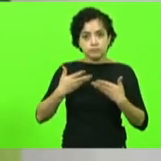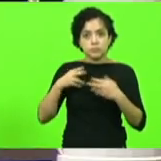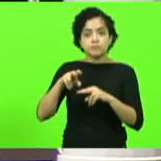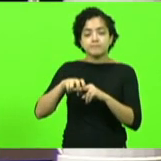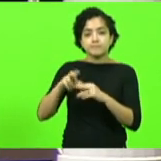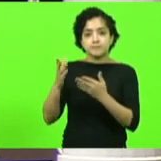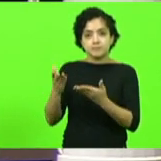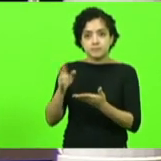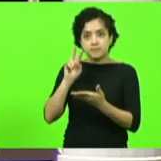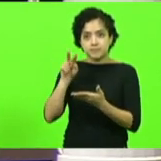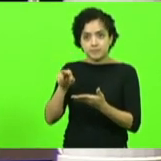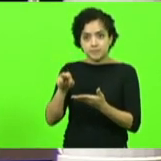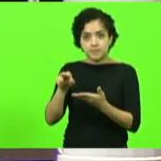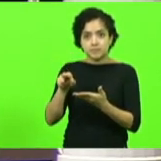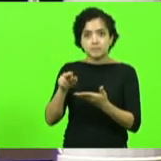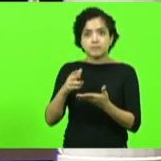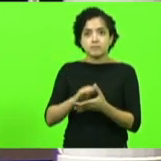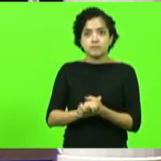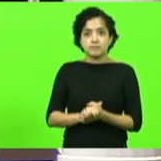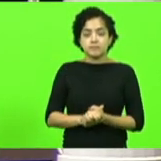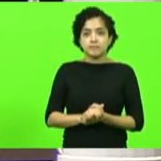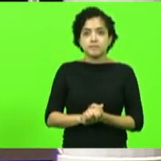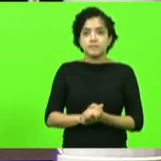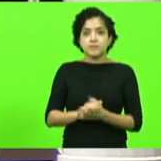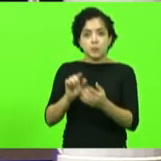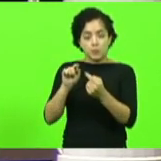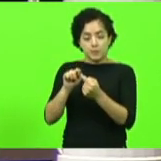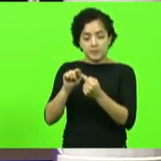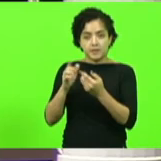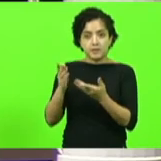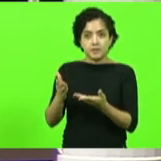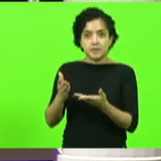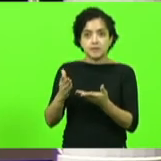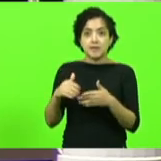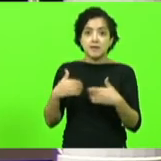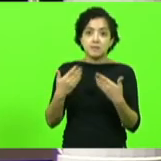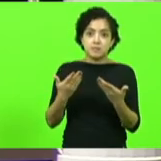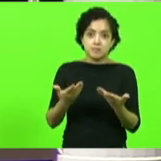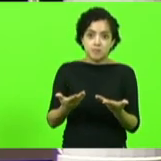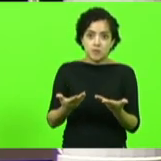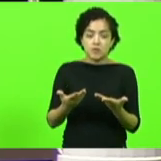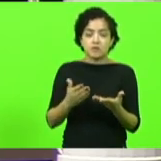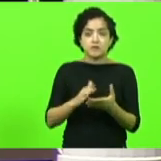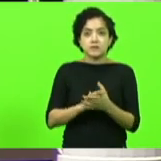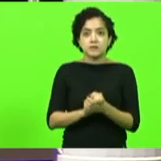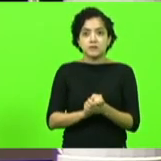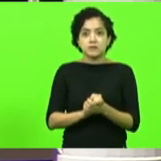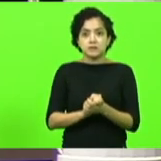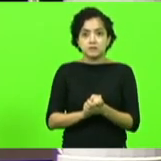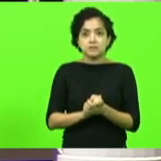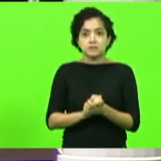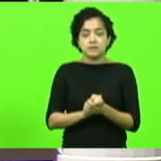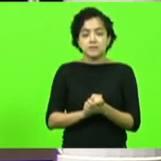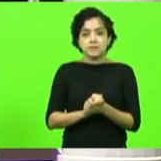cadeira acho que ela cai muito bem a vossa excelência muito obrigado embora que a cadeira do Senado também vai